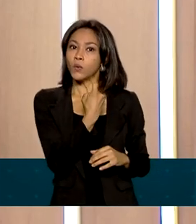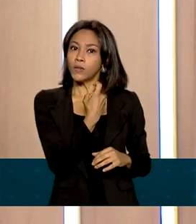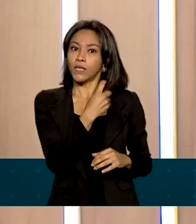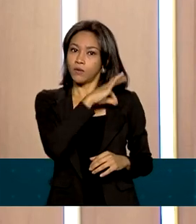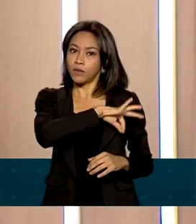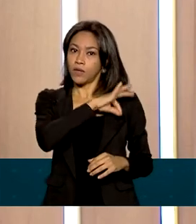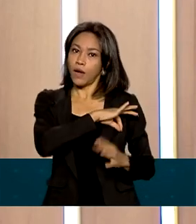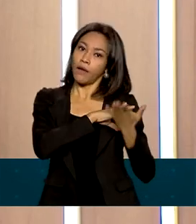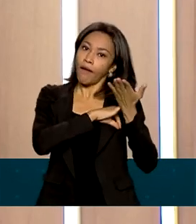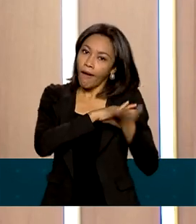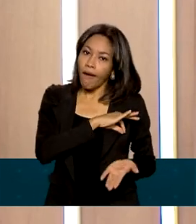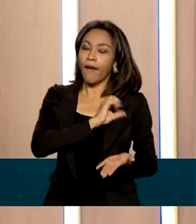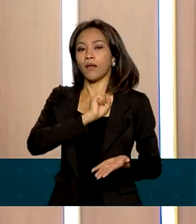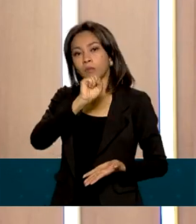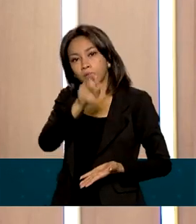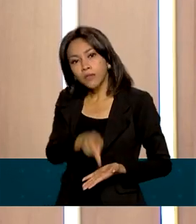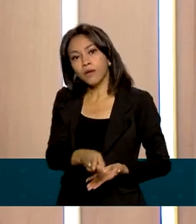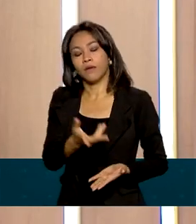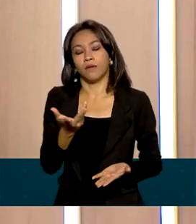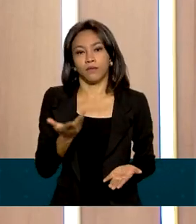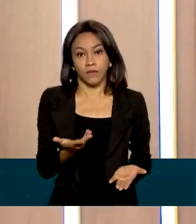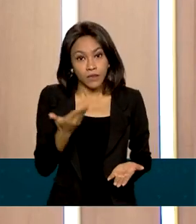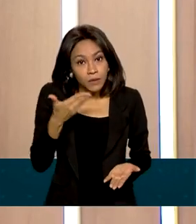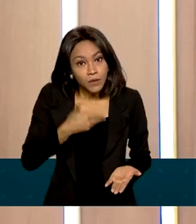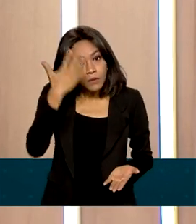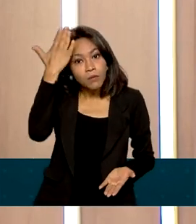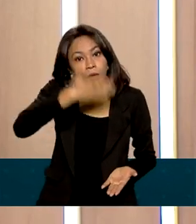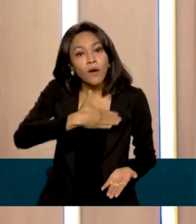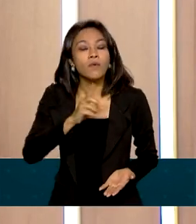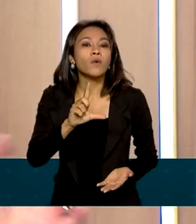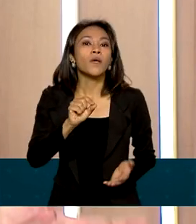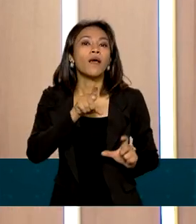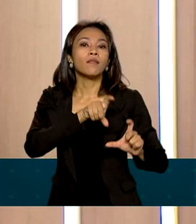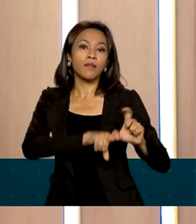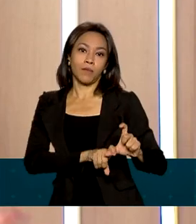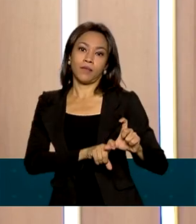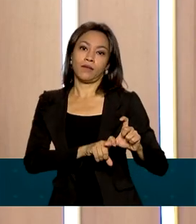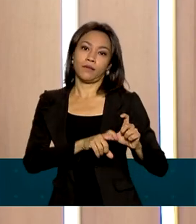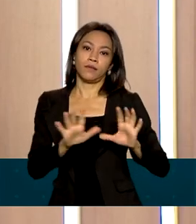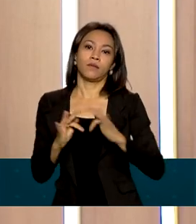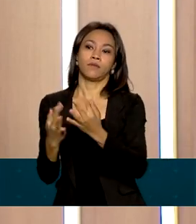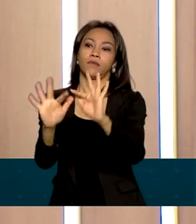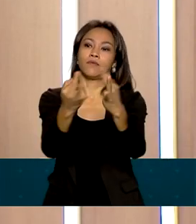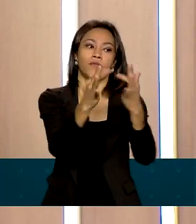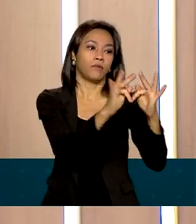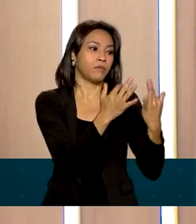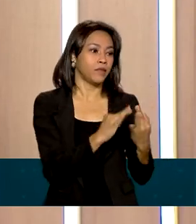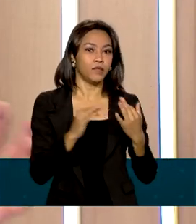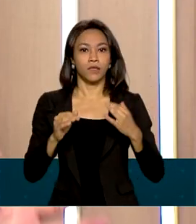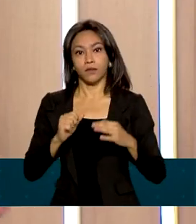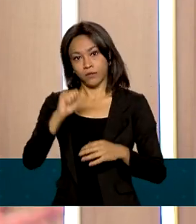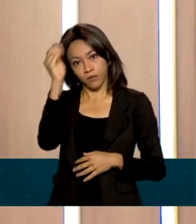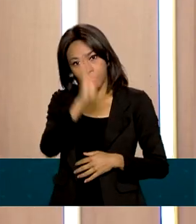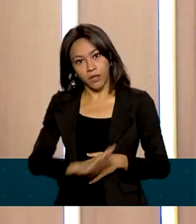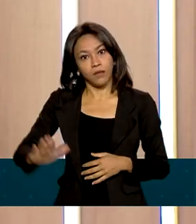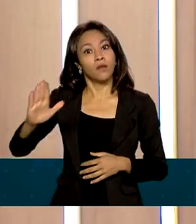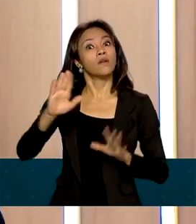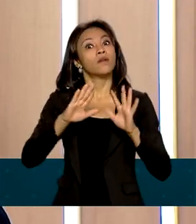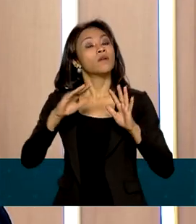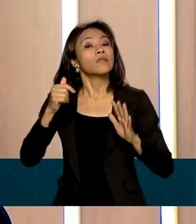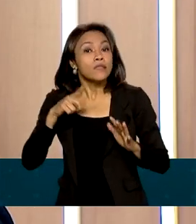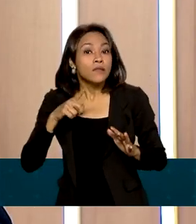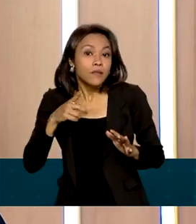renda do aposentado. Isso mostra, então, a dependência que os lares brasileiros, especialmente os lares de baixa renda, têm do